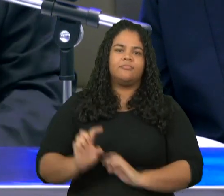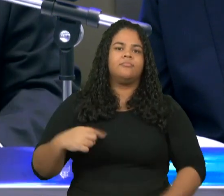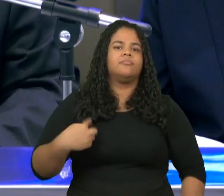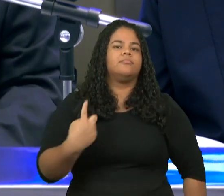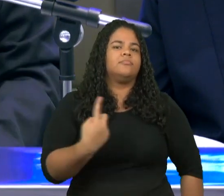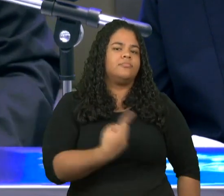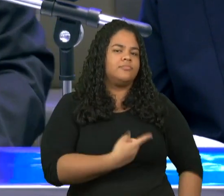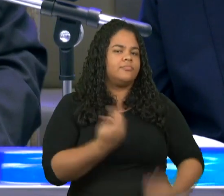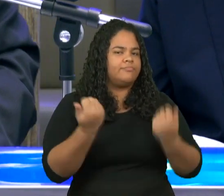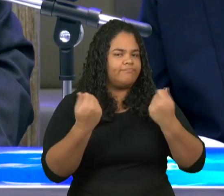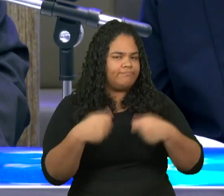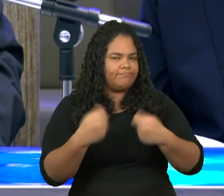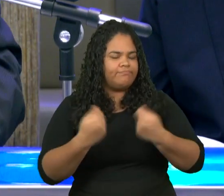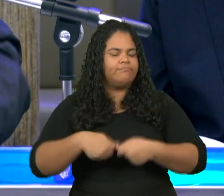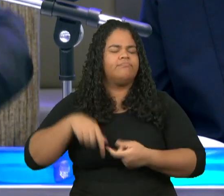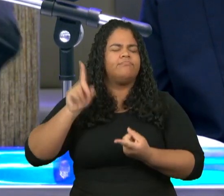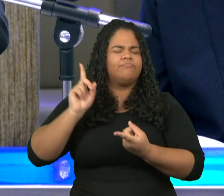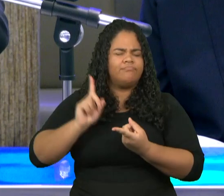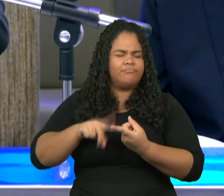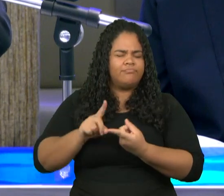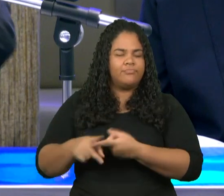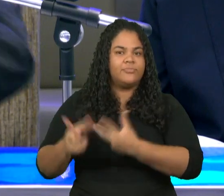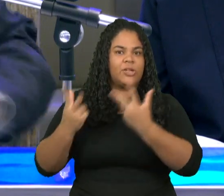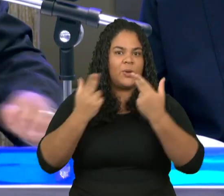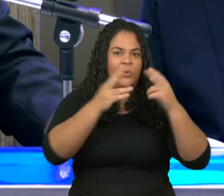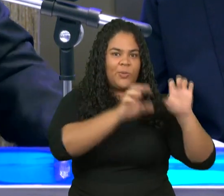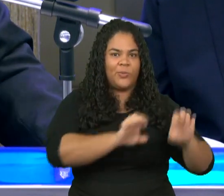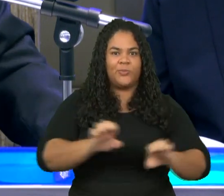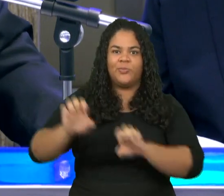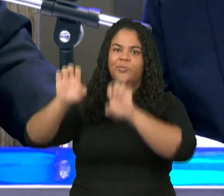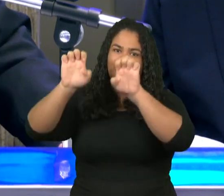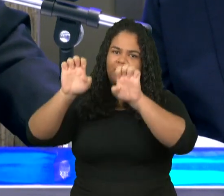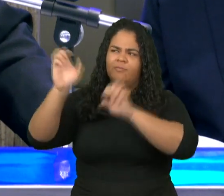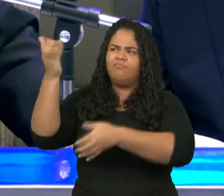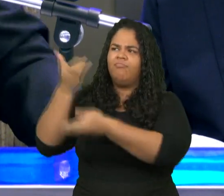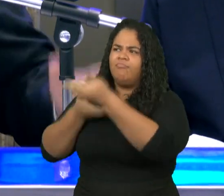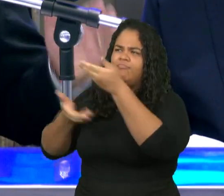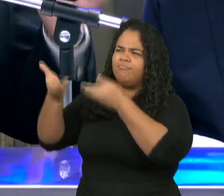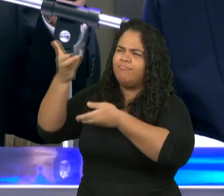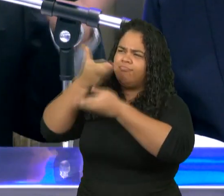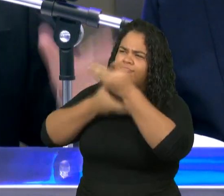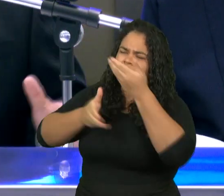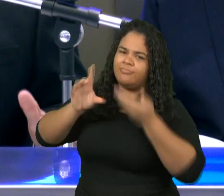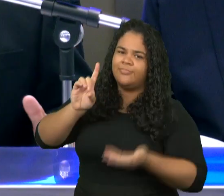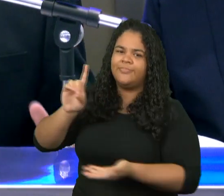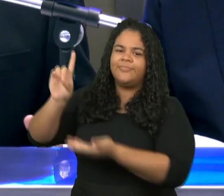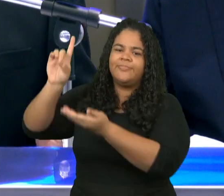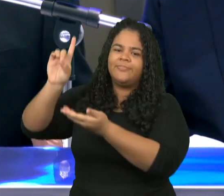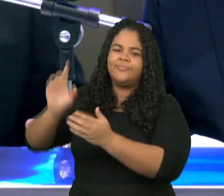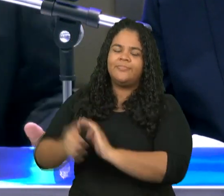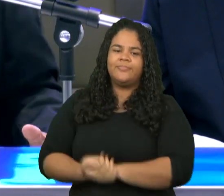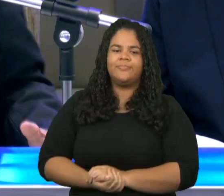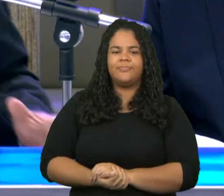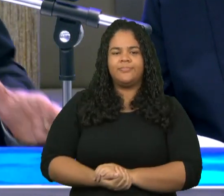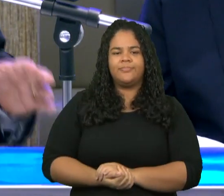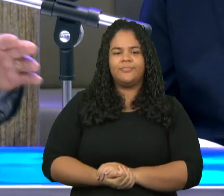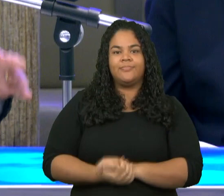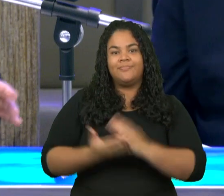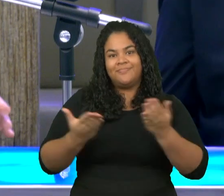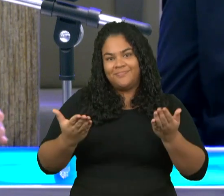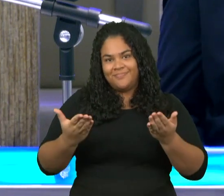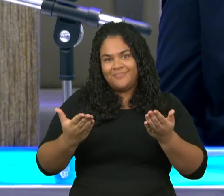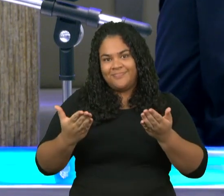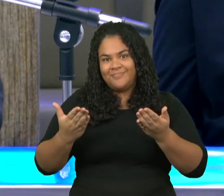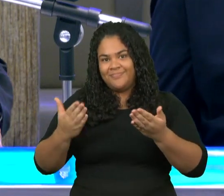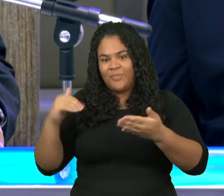Enoque que deve existir na igreja do Senhor Jesus nós paramos por aqui para não passar